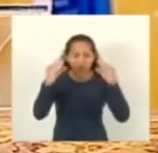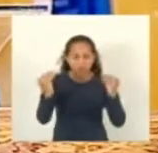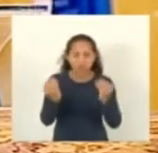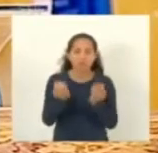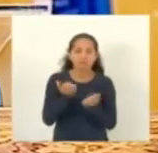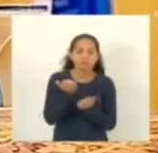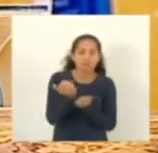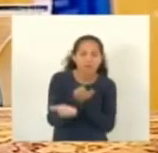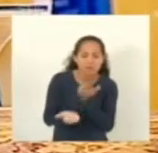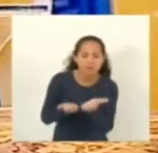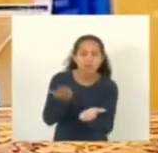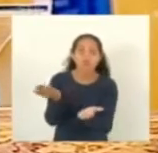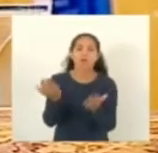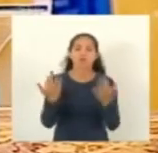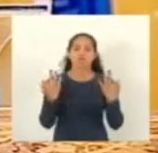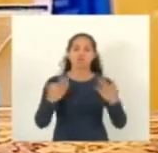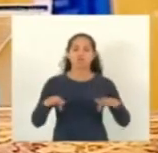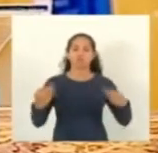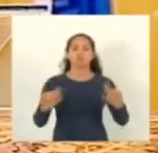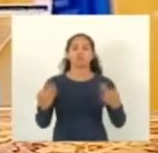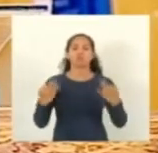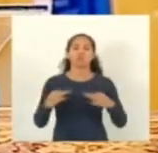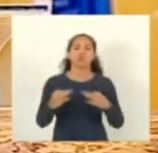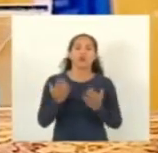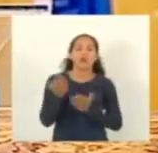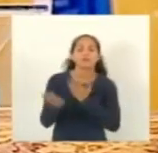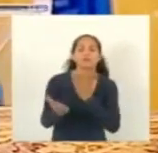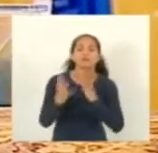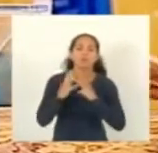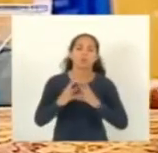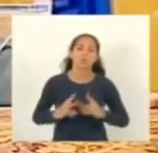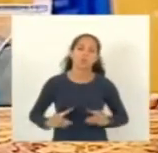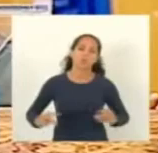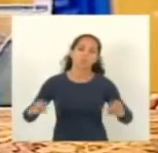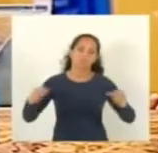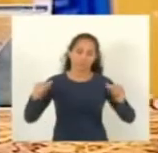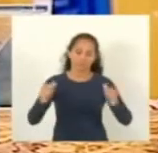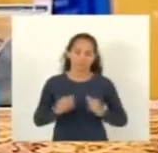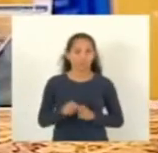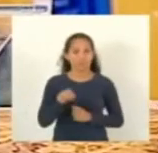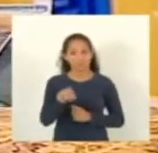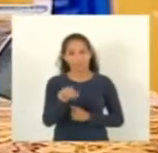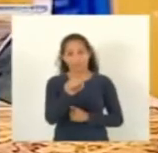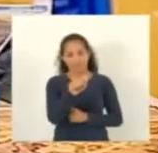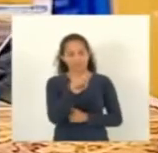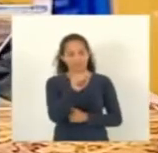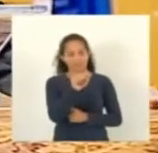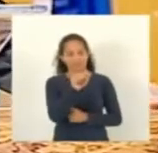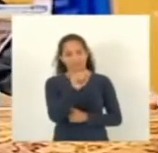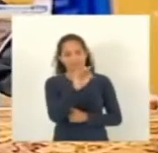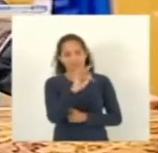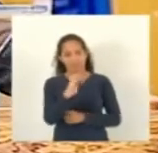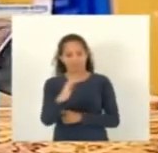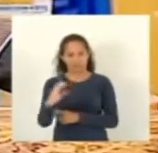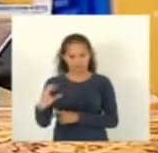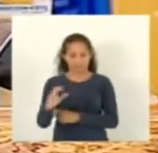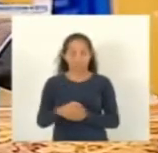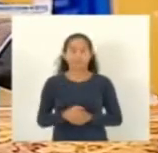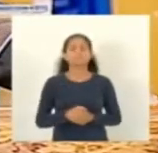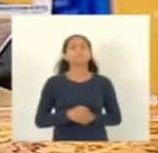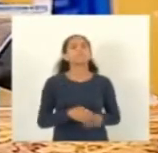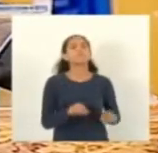diminua a sua dor. Então, esse é o Hospital Santa Rita, essa é a Afec. Contava aqui a história também do